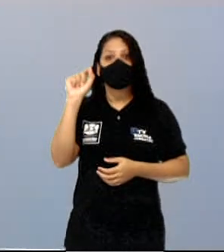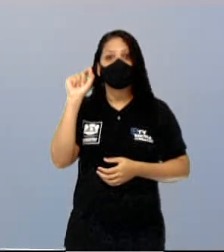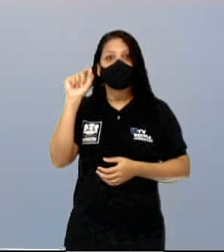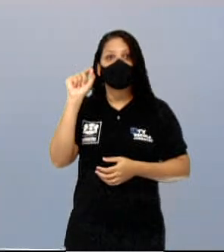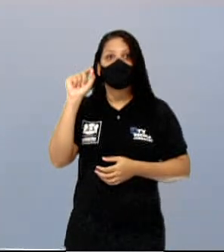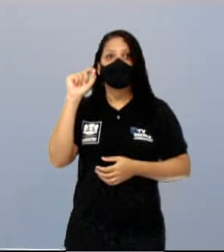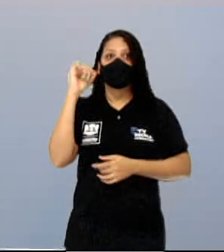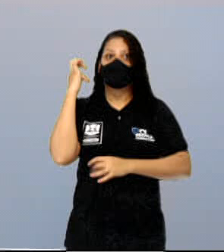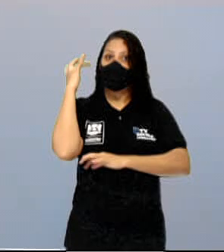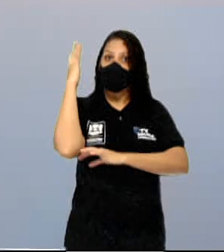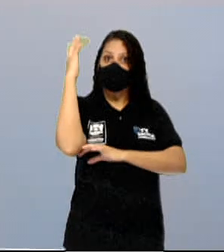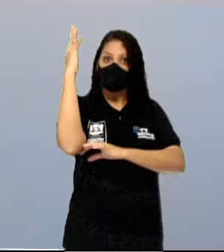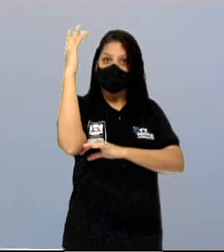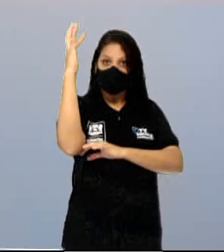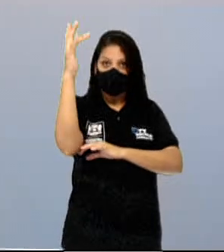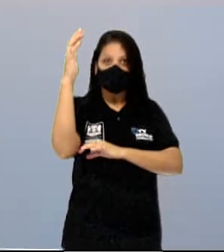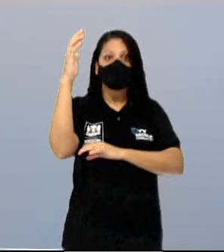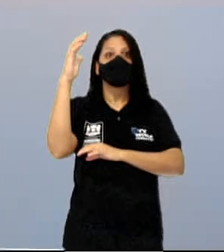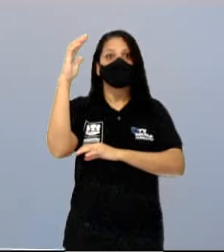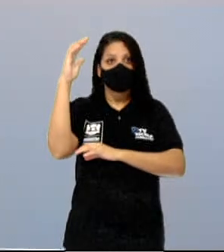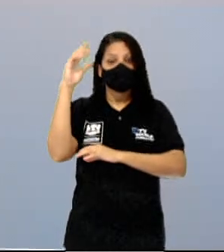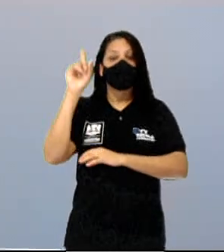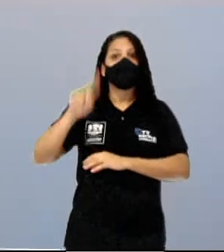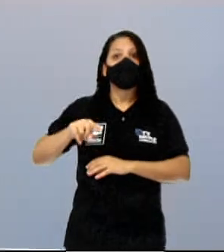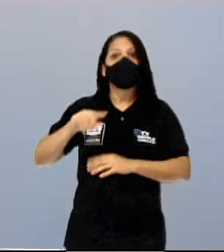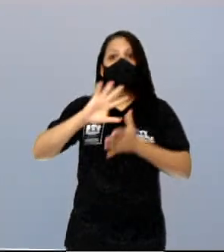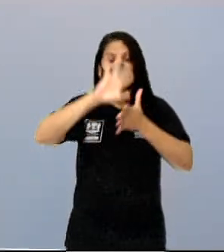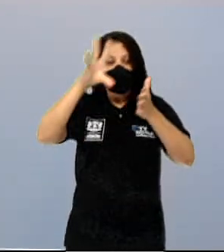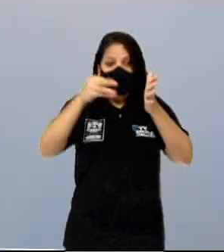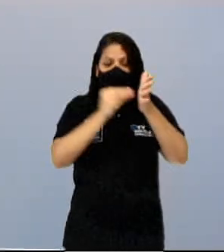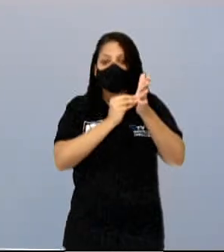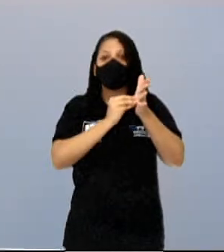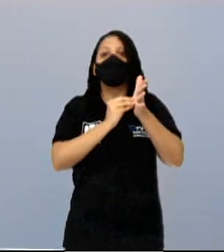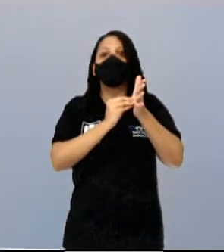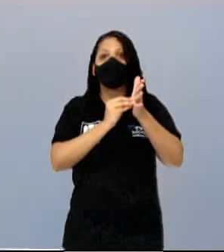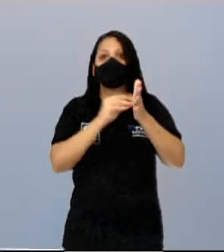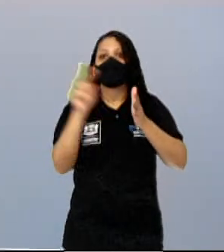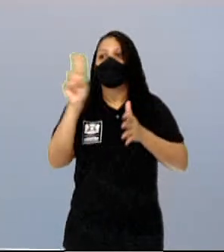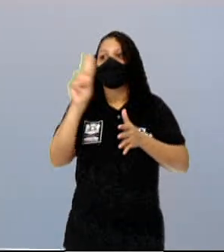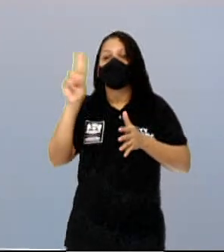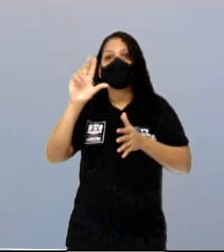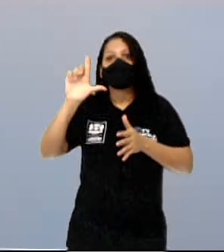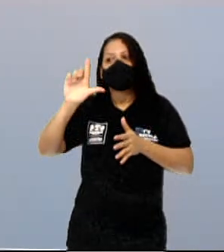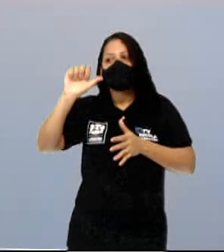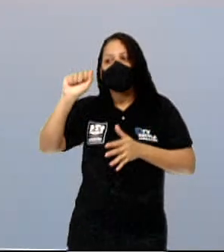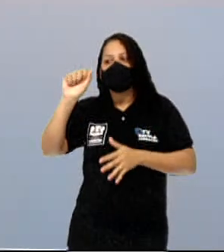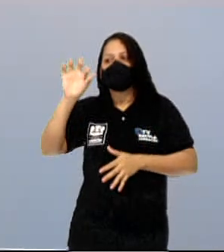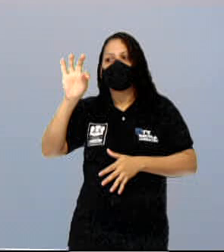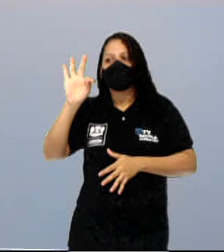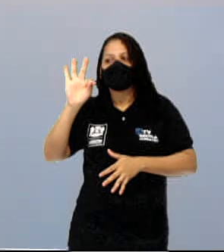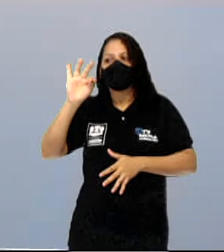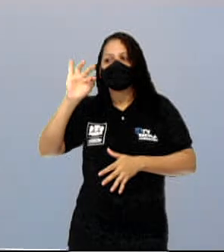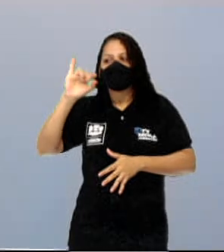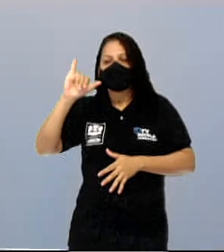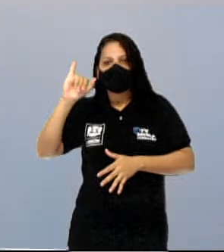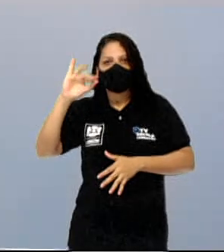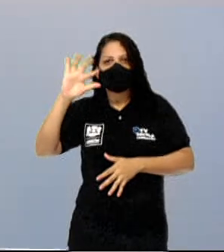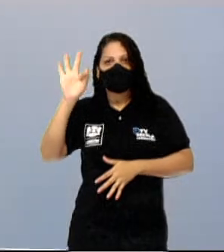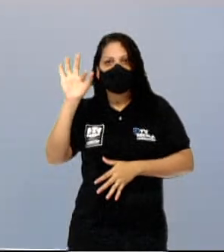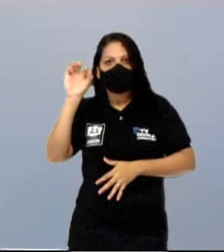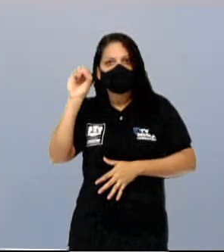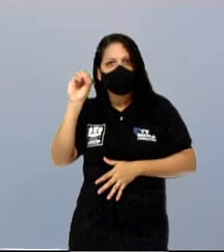chamadas de latifoliadas. Que nome esquisito é esse, Rocha? Latifoliadas. São folhas